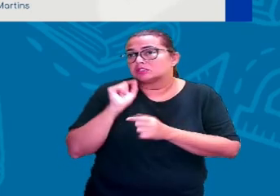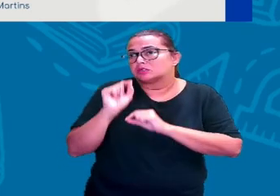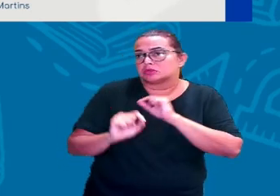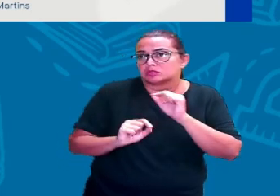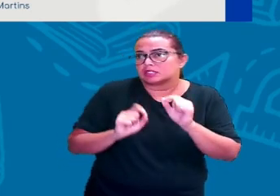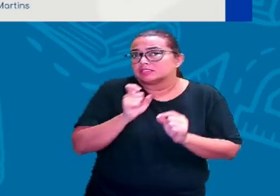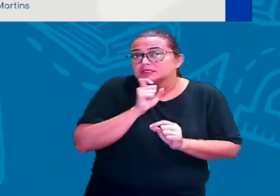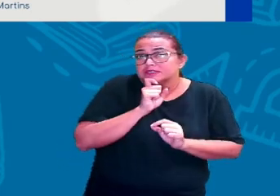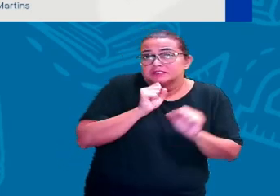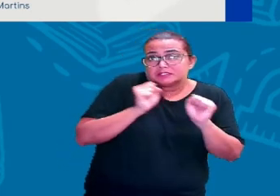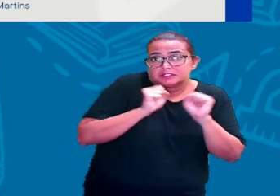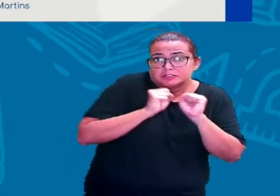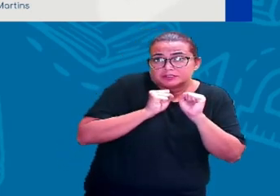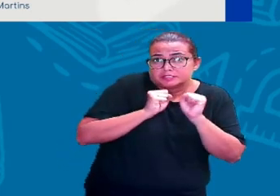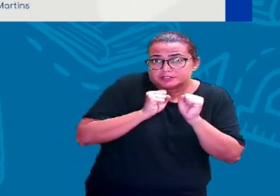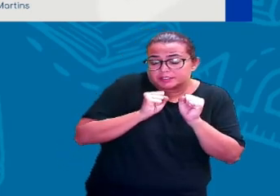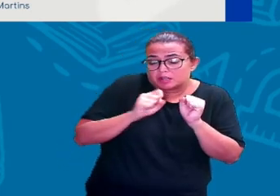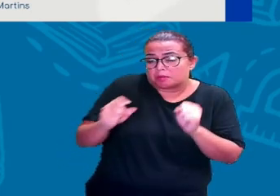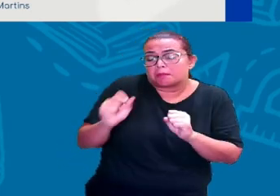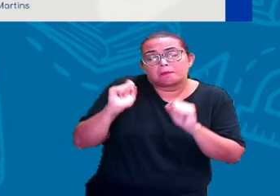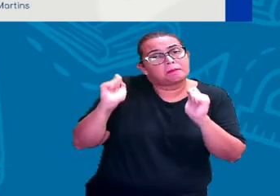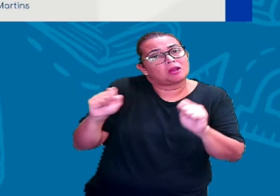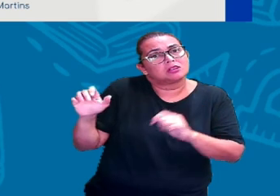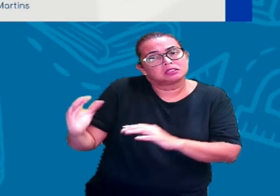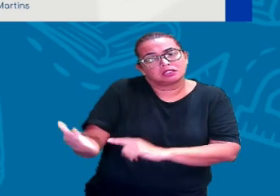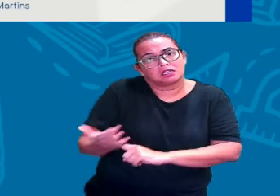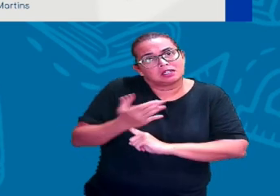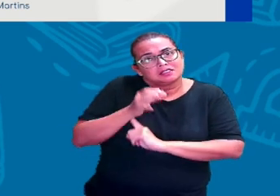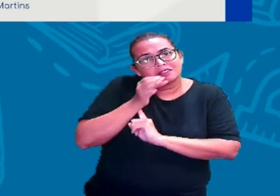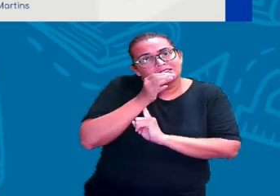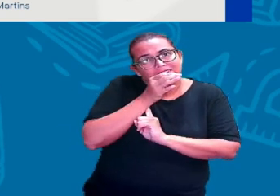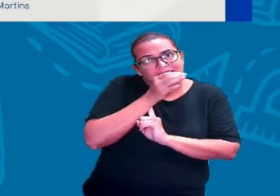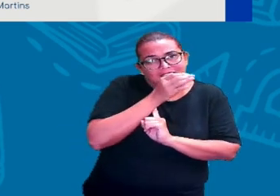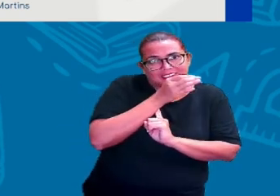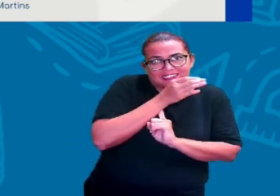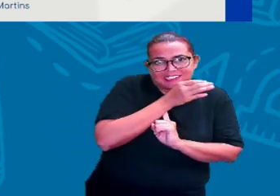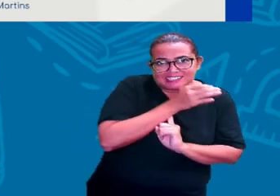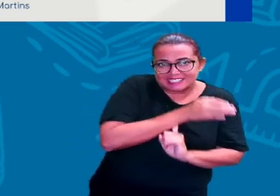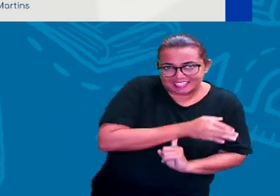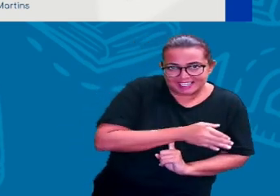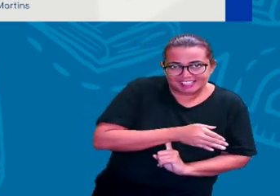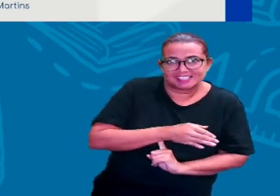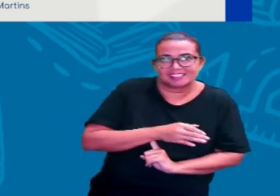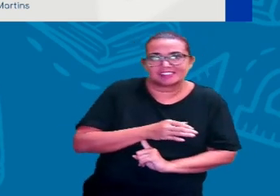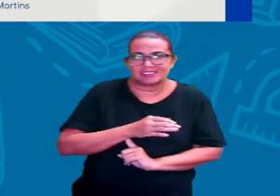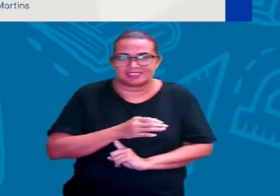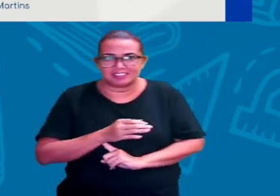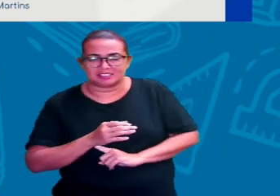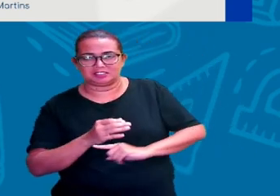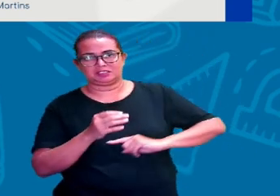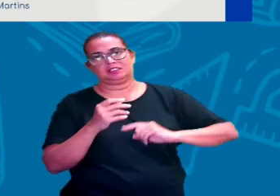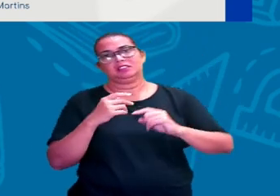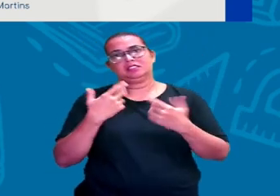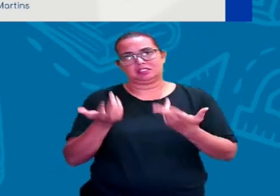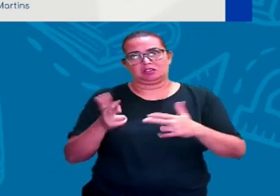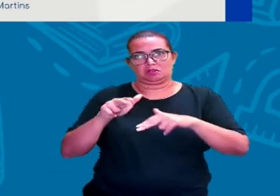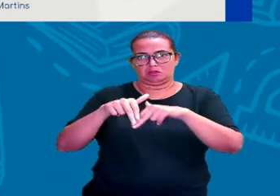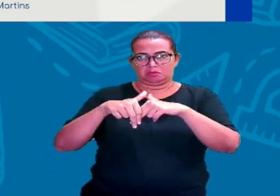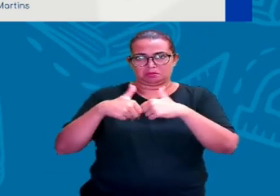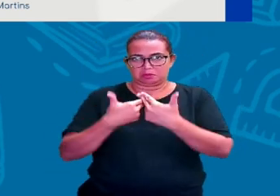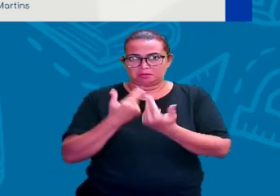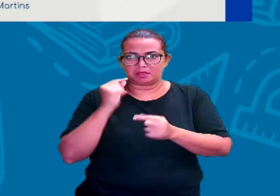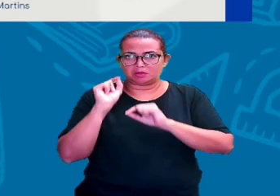animais perigosos, né? Que se aproximassem, então, por meio do